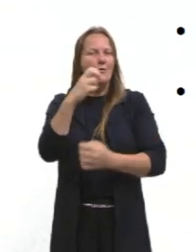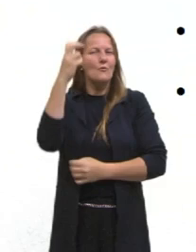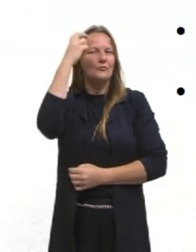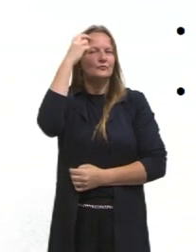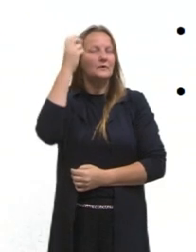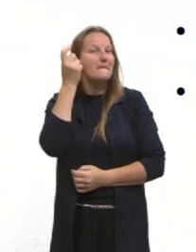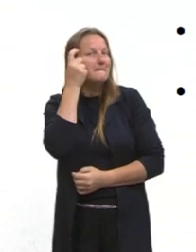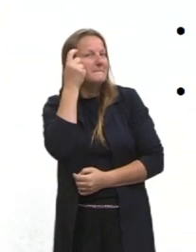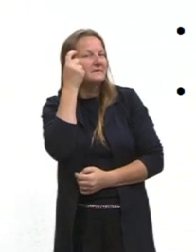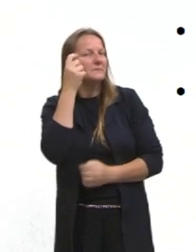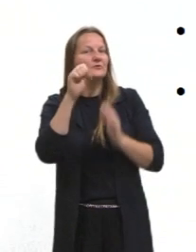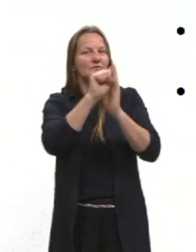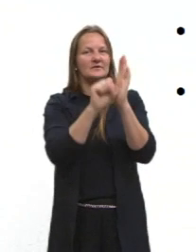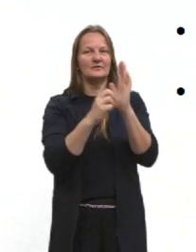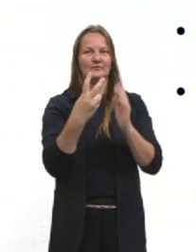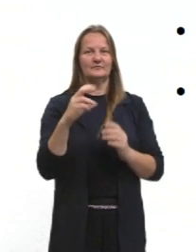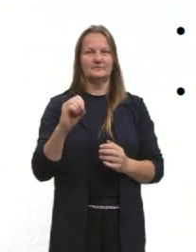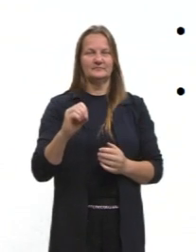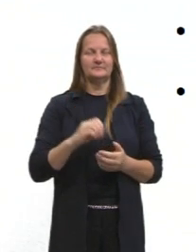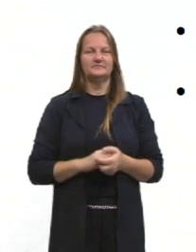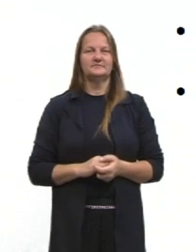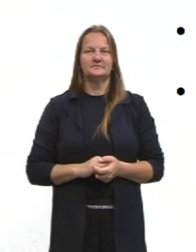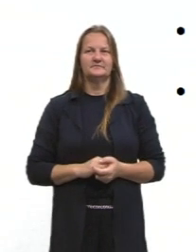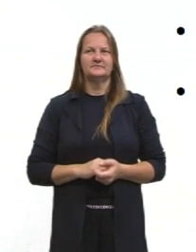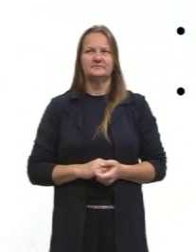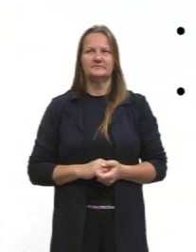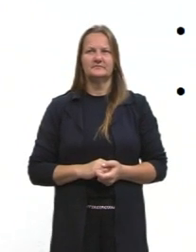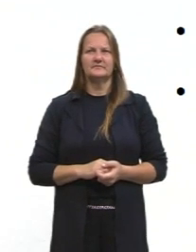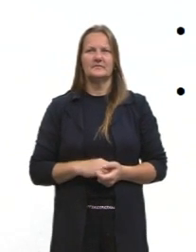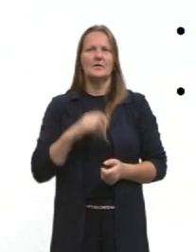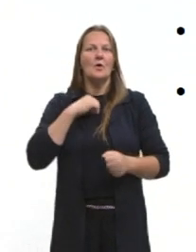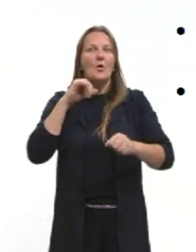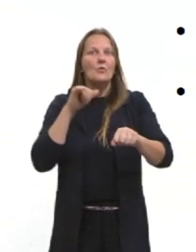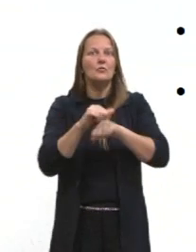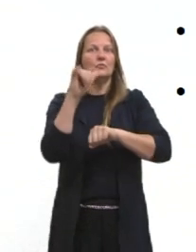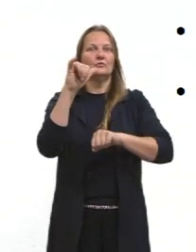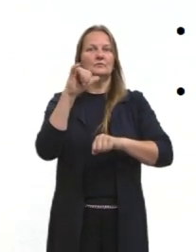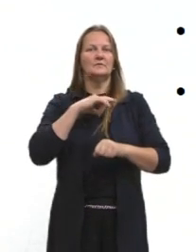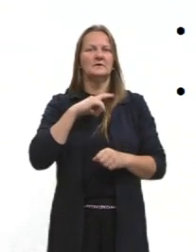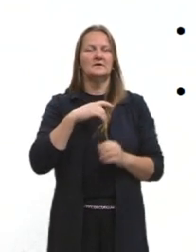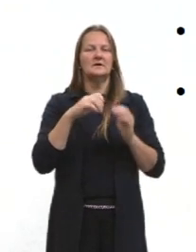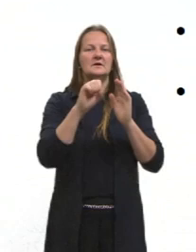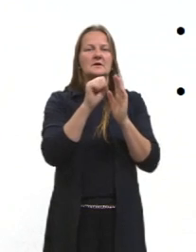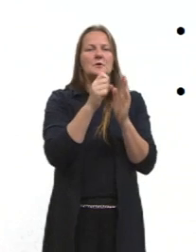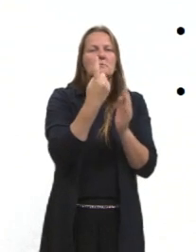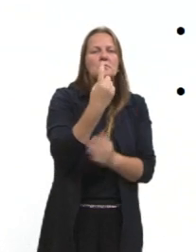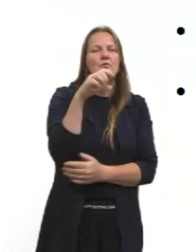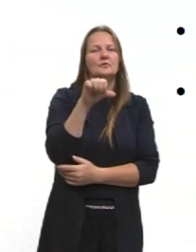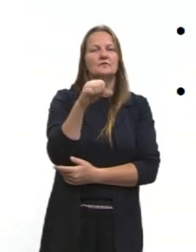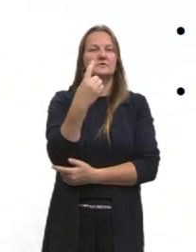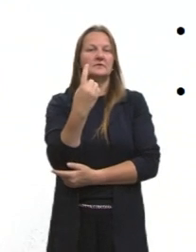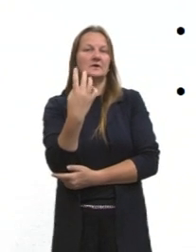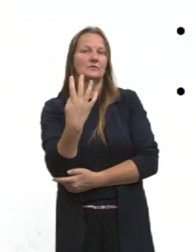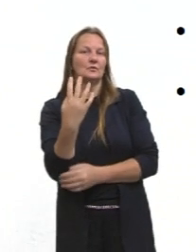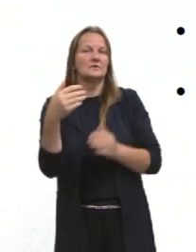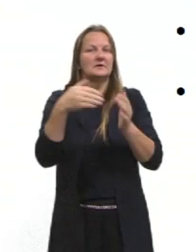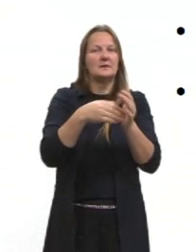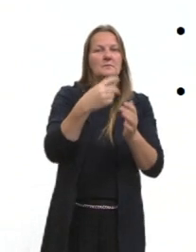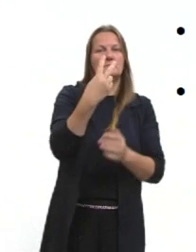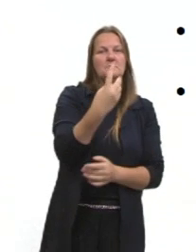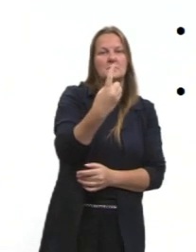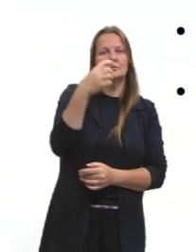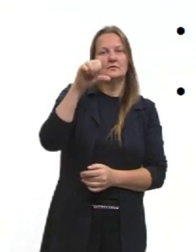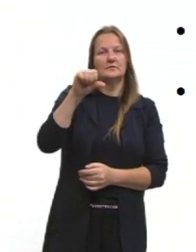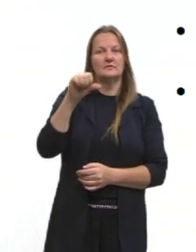mentalidade do século XX aconteceram entre 1914 e 1991.